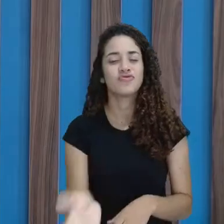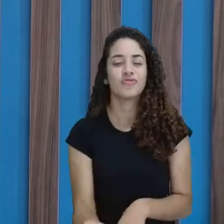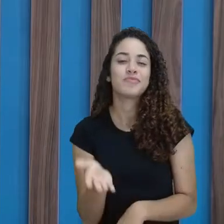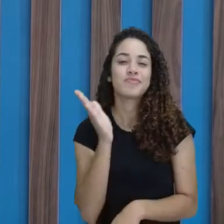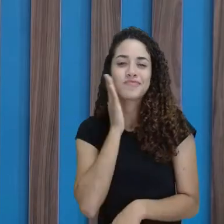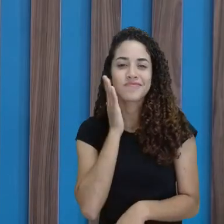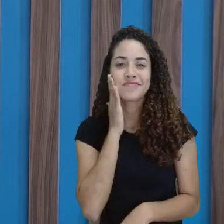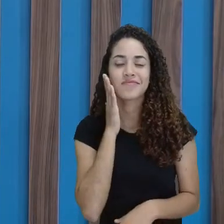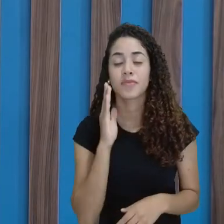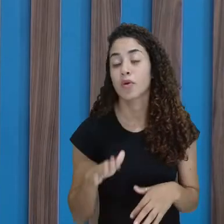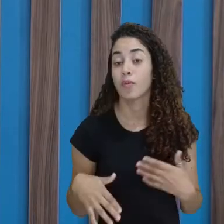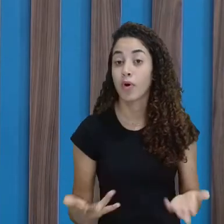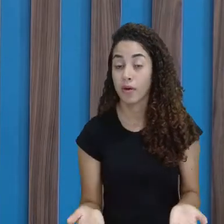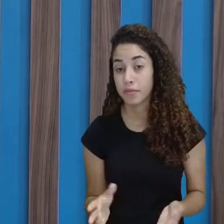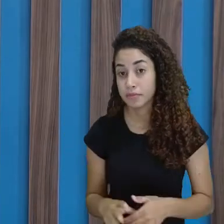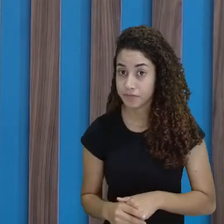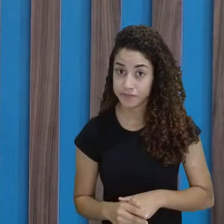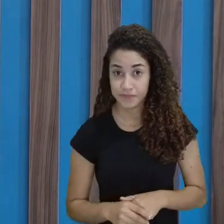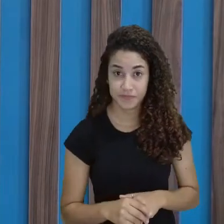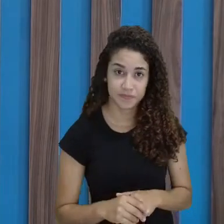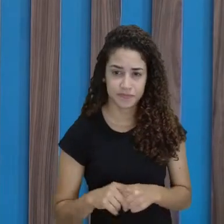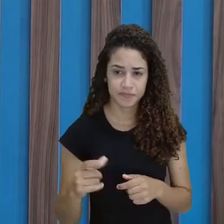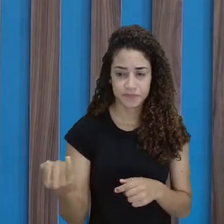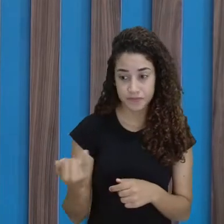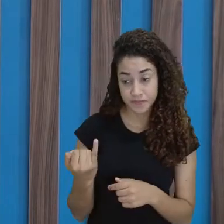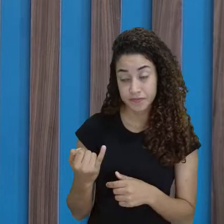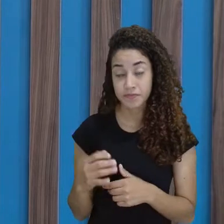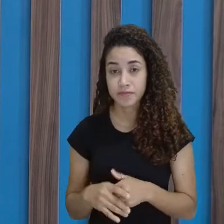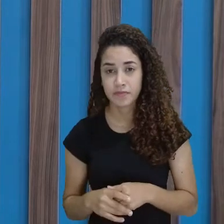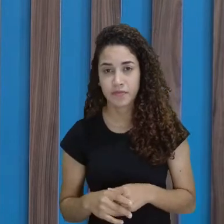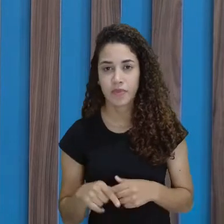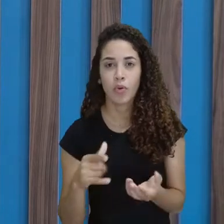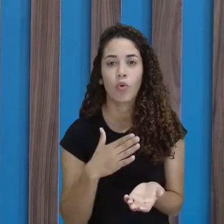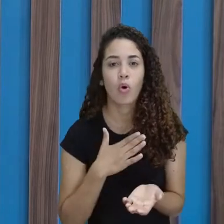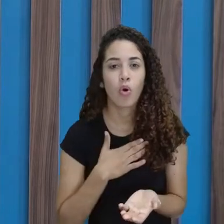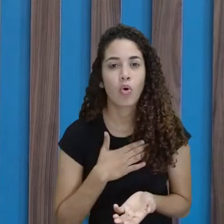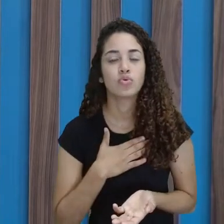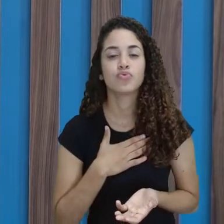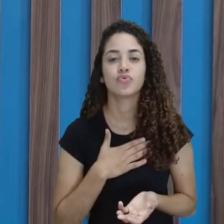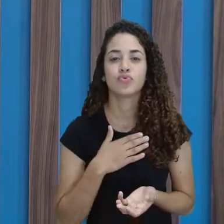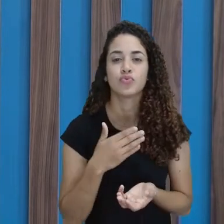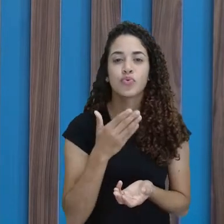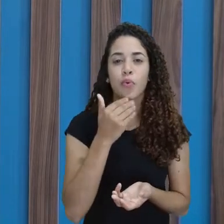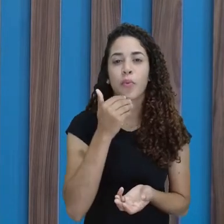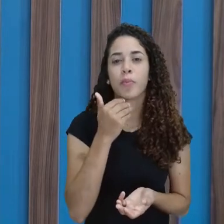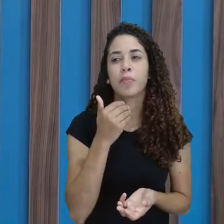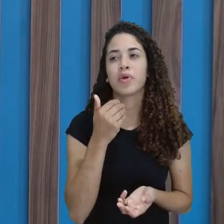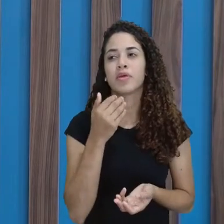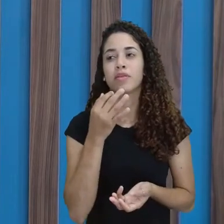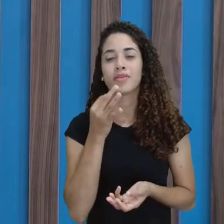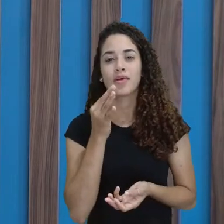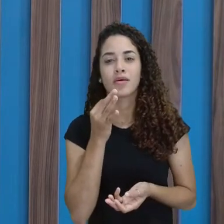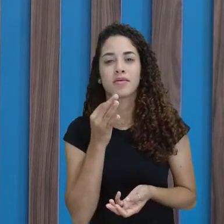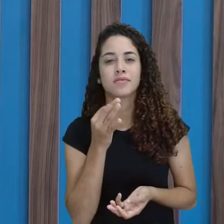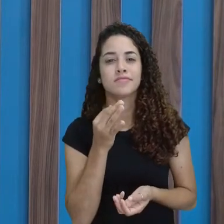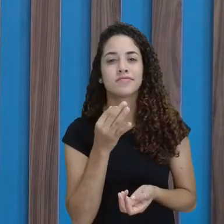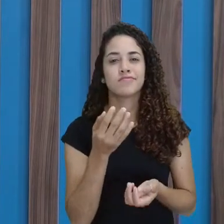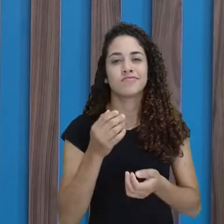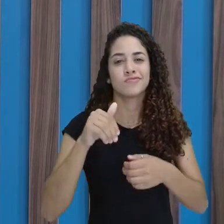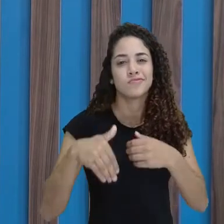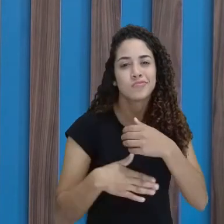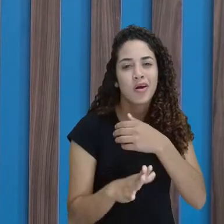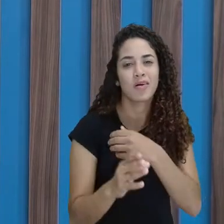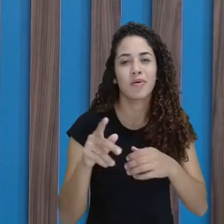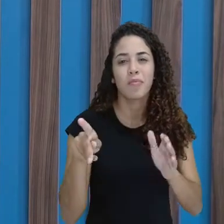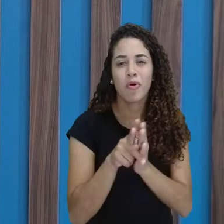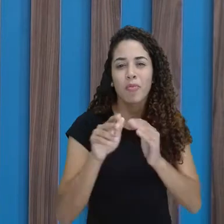Qual é a sua comida preferida, professora Kátia? Conta aí. Eu gosto muito de comidas com frutos do mar, camarão,